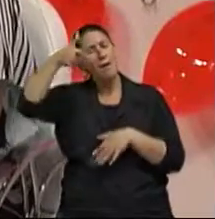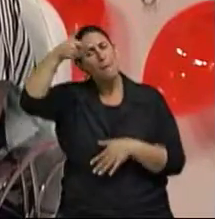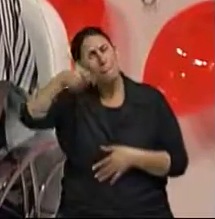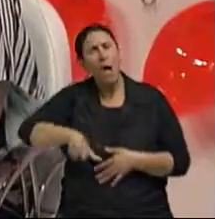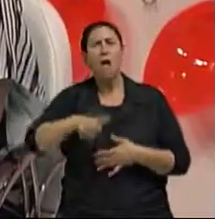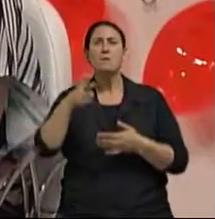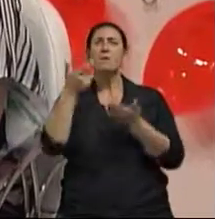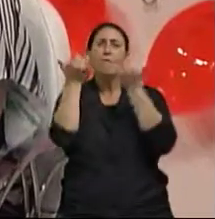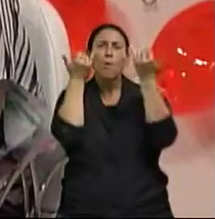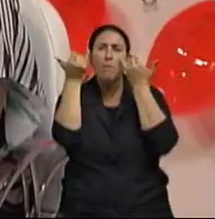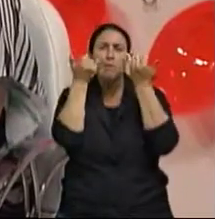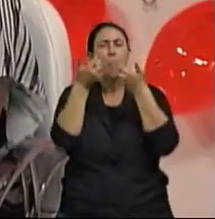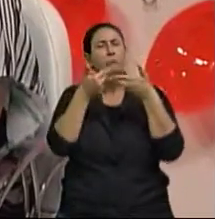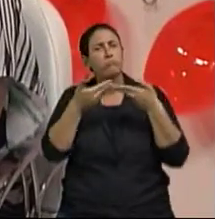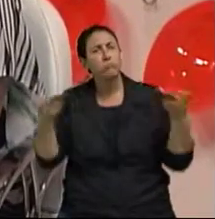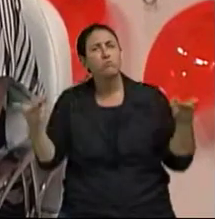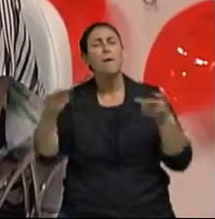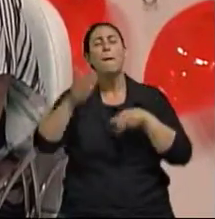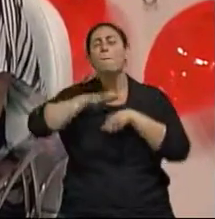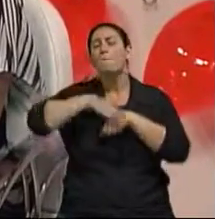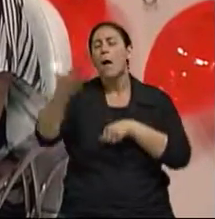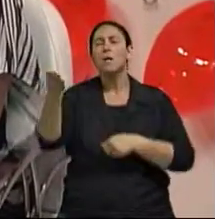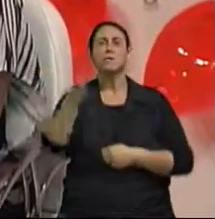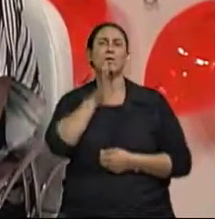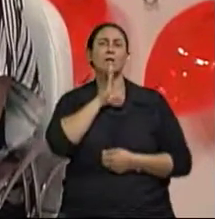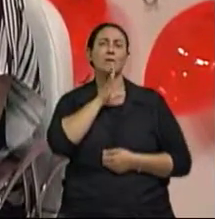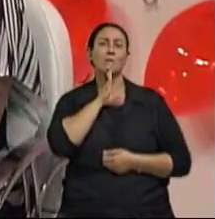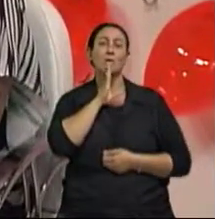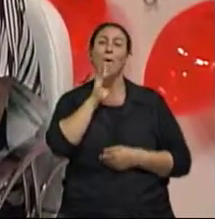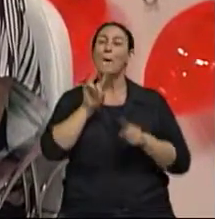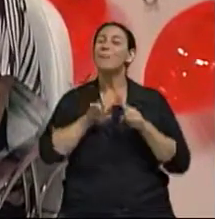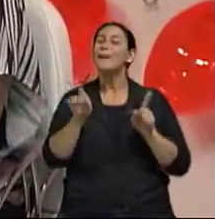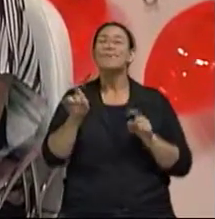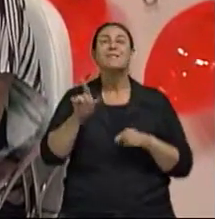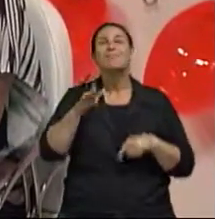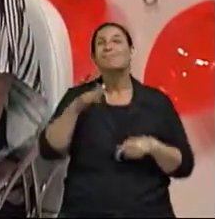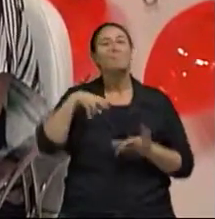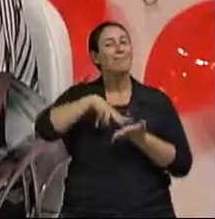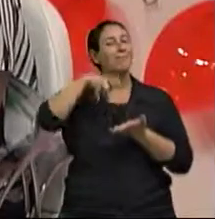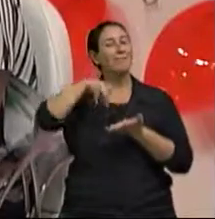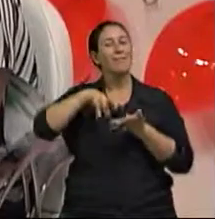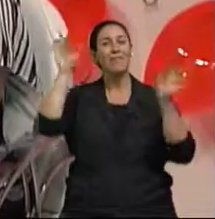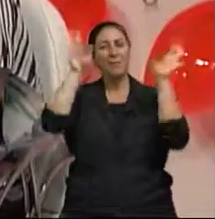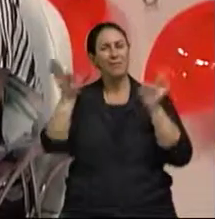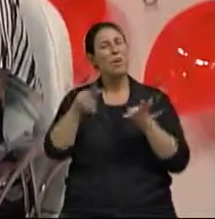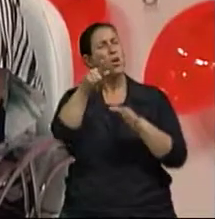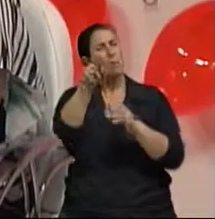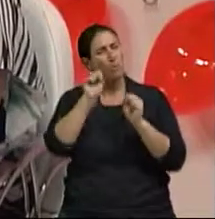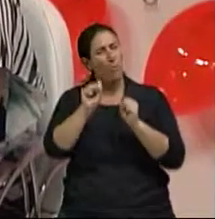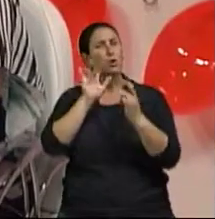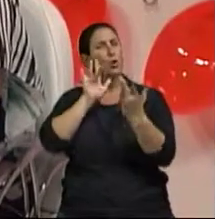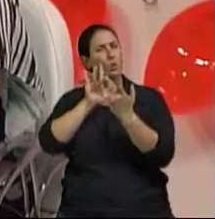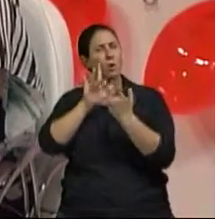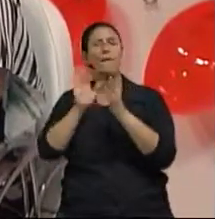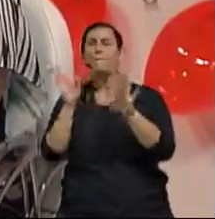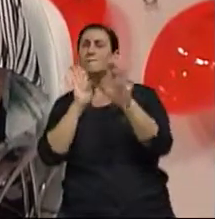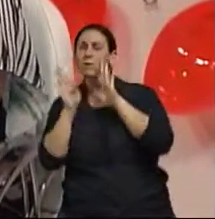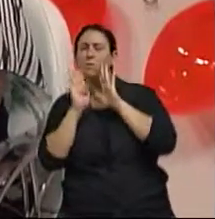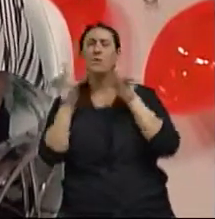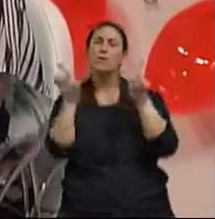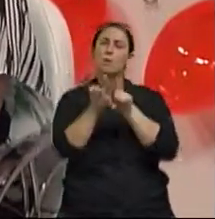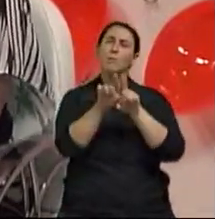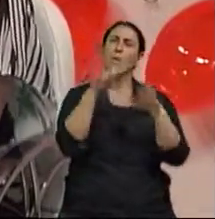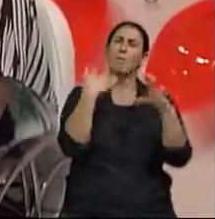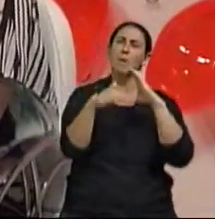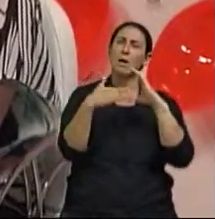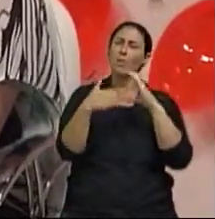atrações para vocês Mais conhecimento, mas também mais alegria Se comuniquem com a gente no Facebook e também no